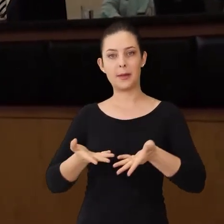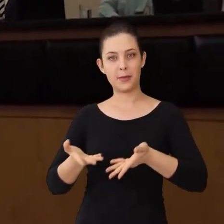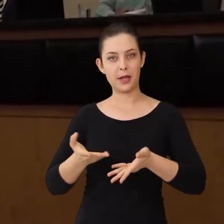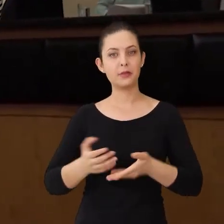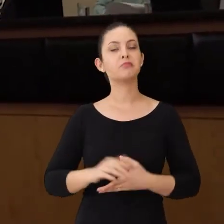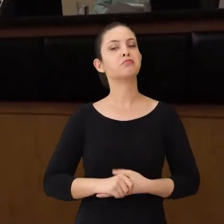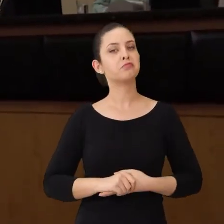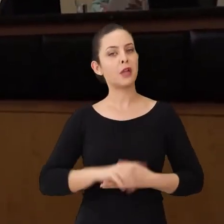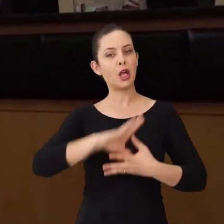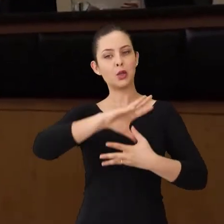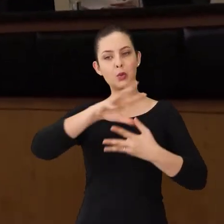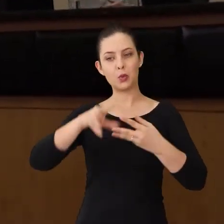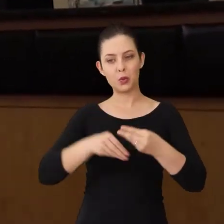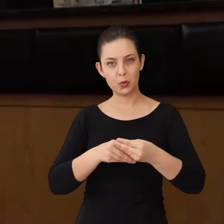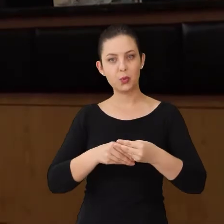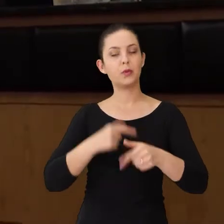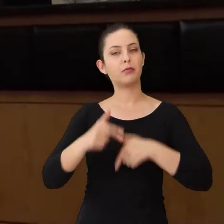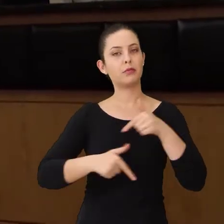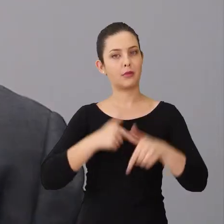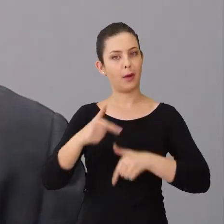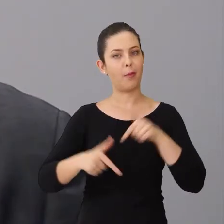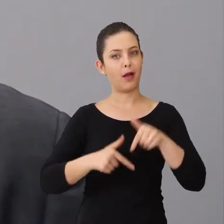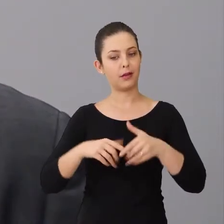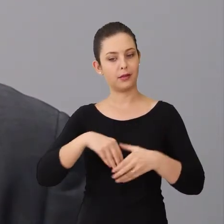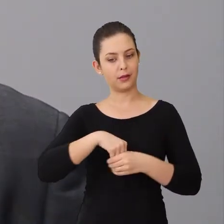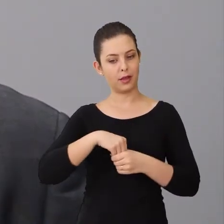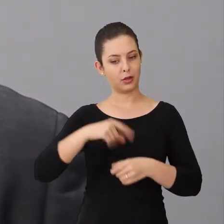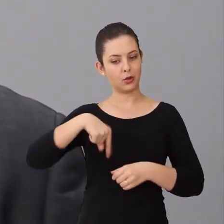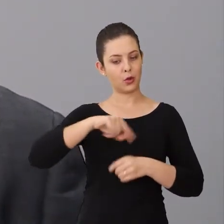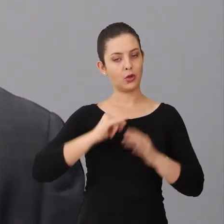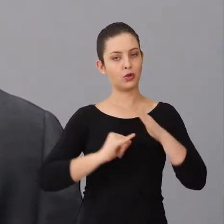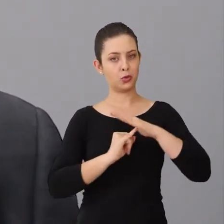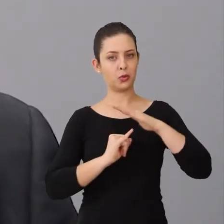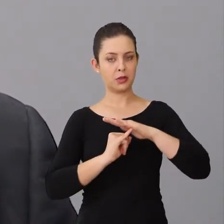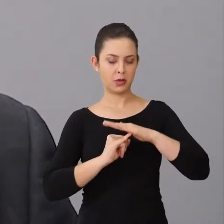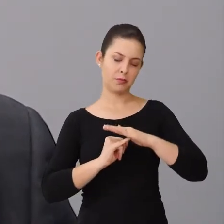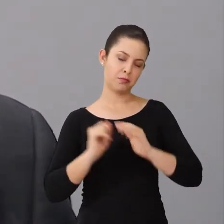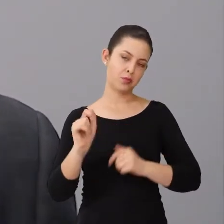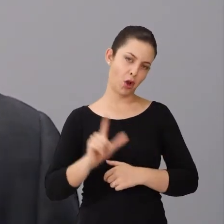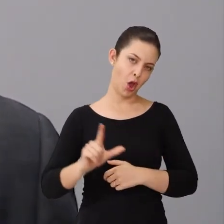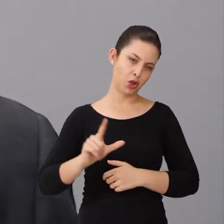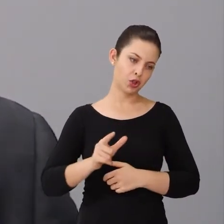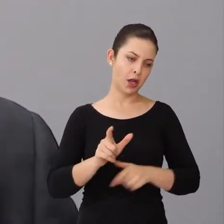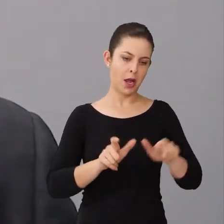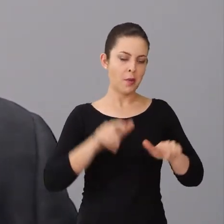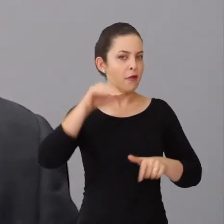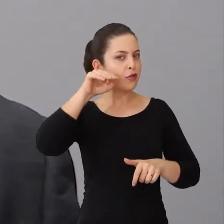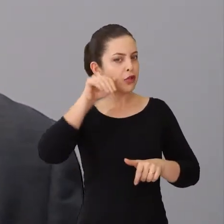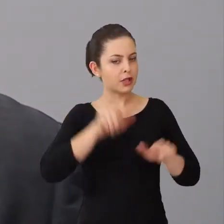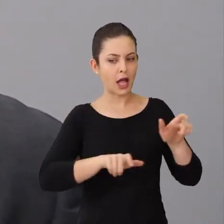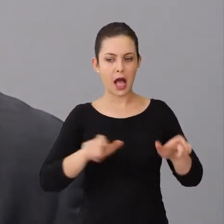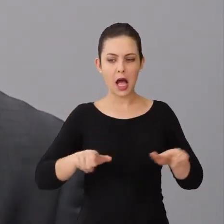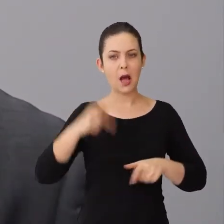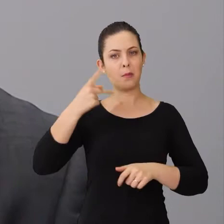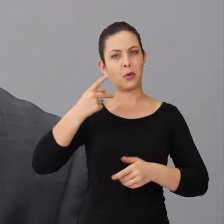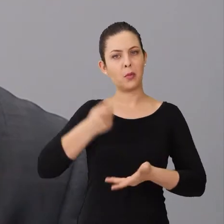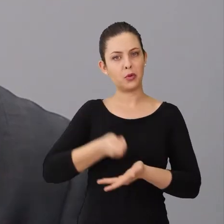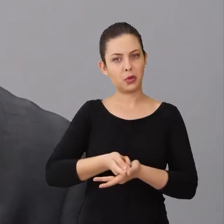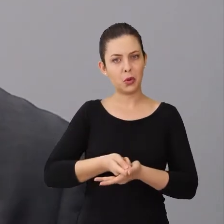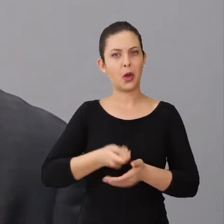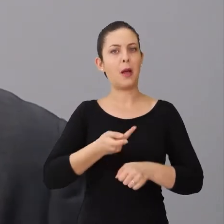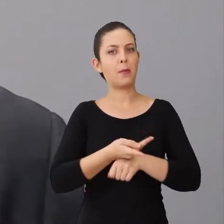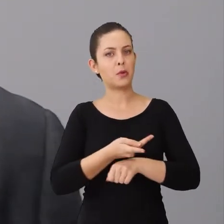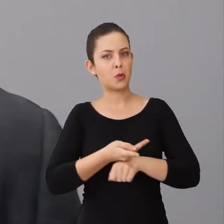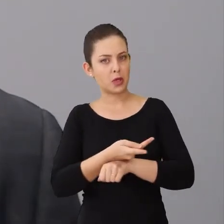Tudo isso foi realizado, foi fruto do trabalho interno da instituição, evidentemente, através dos nossos servidores, dos nossos promotores, dos nossos